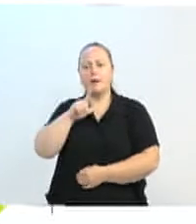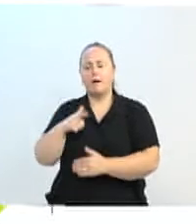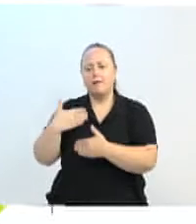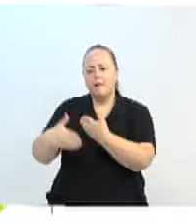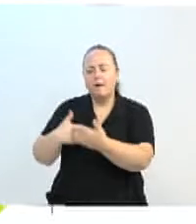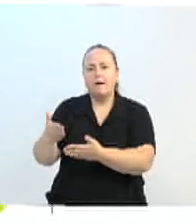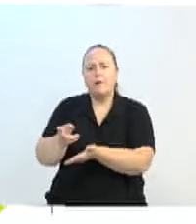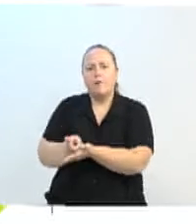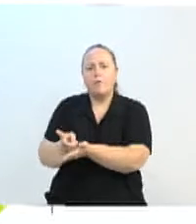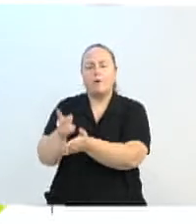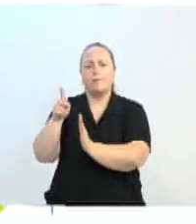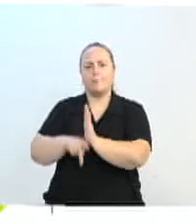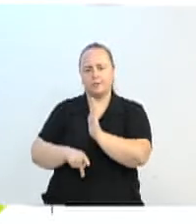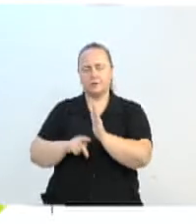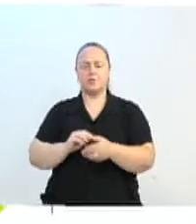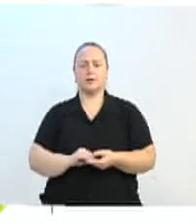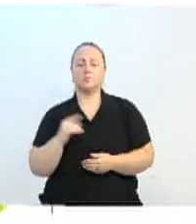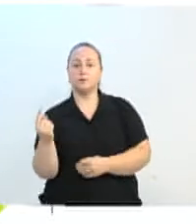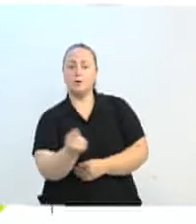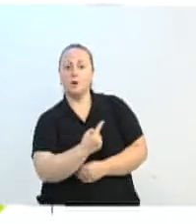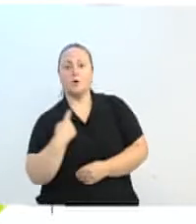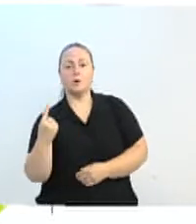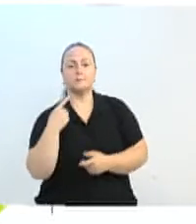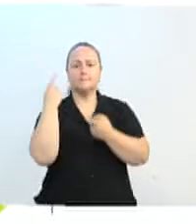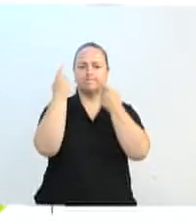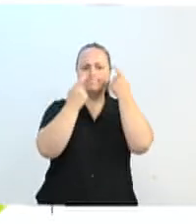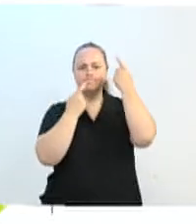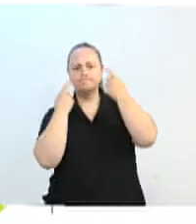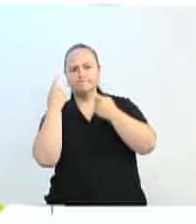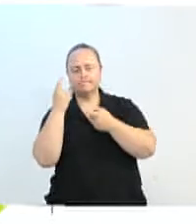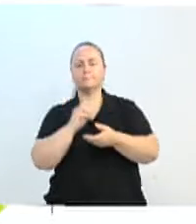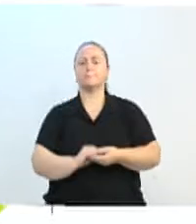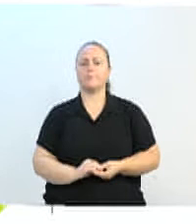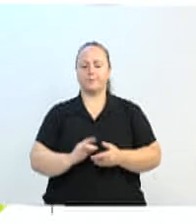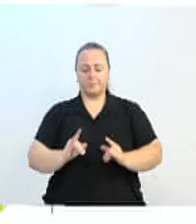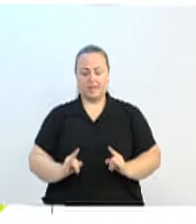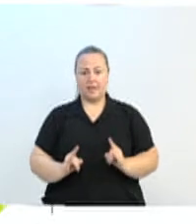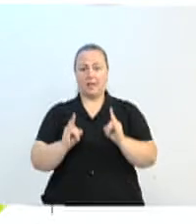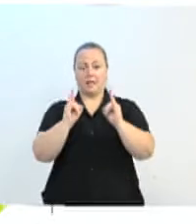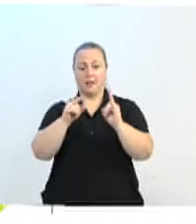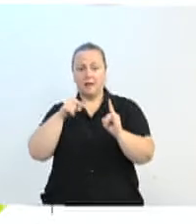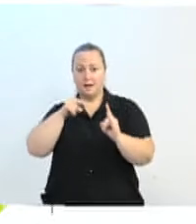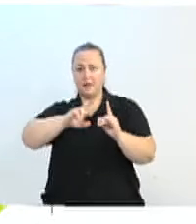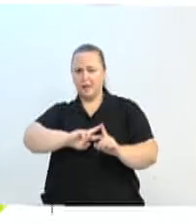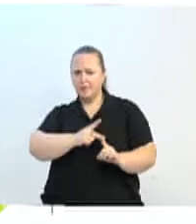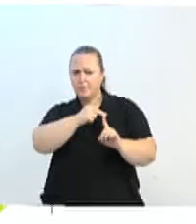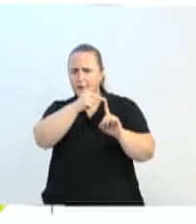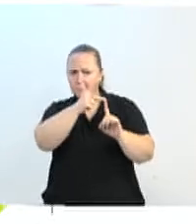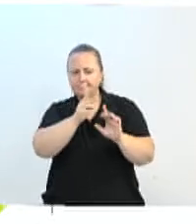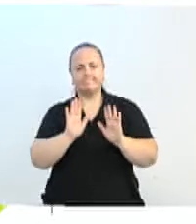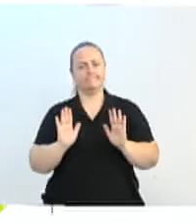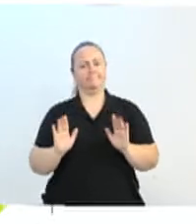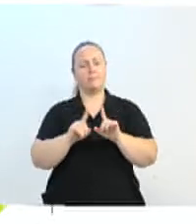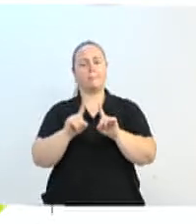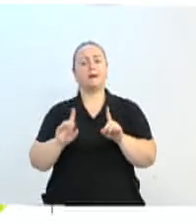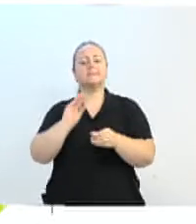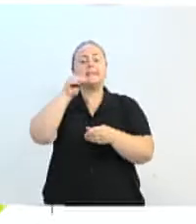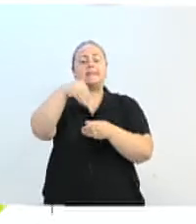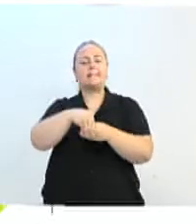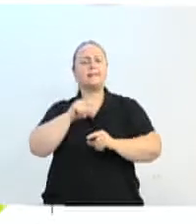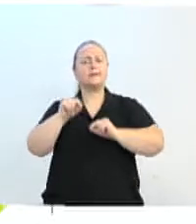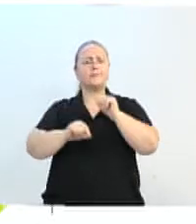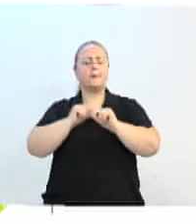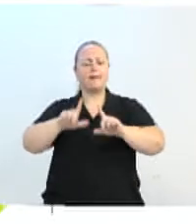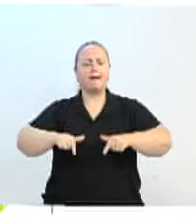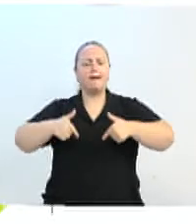E essa foi sempre uma preocupação que a gente teve. Não é o prédio que vai trazer a inovação para cá, mas aquilo que vai acontecer dentro